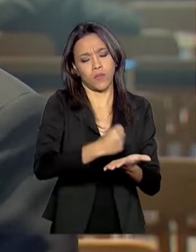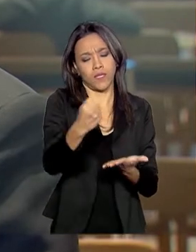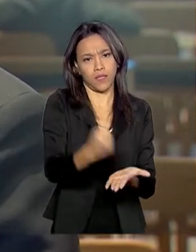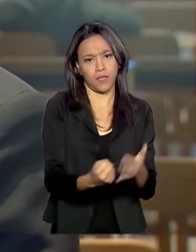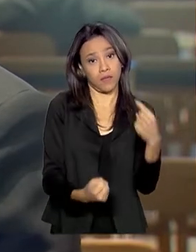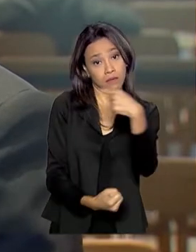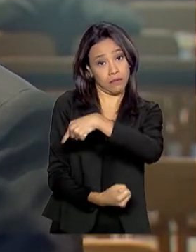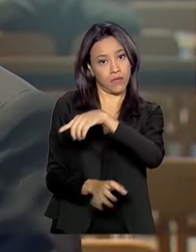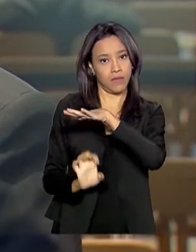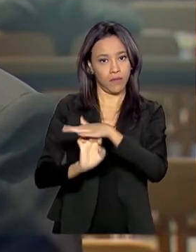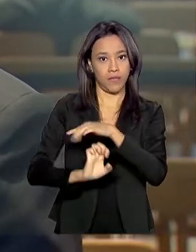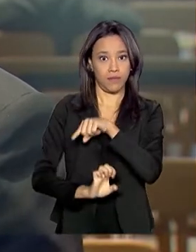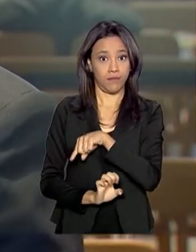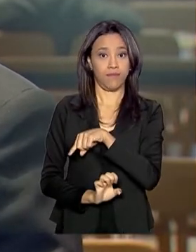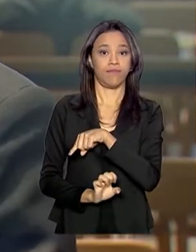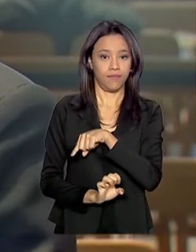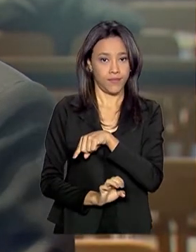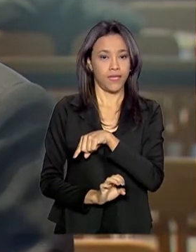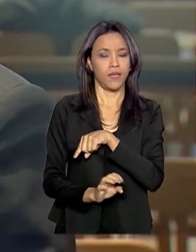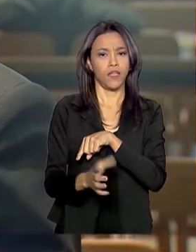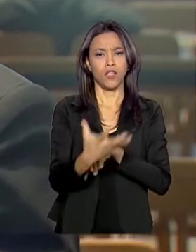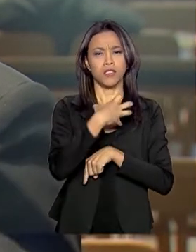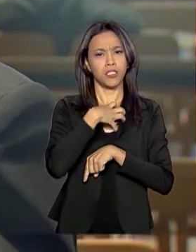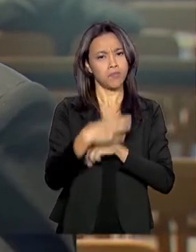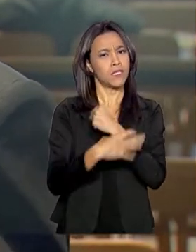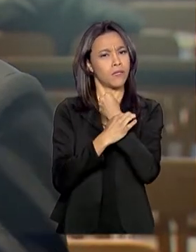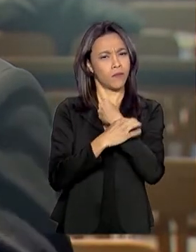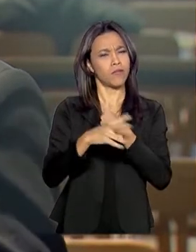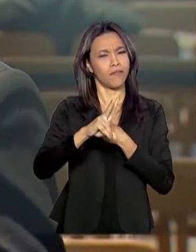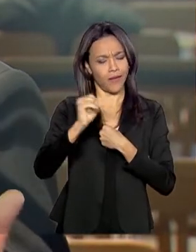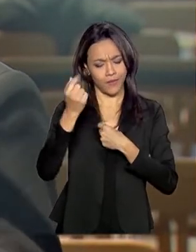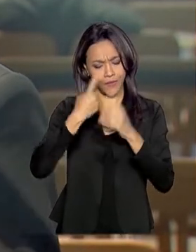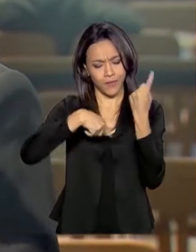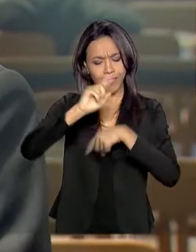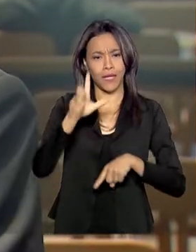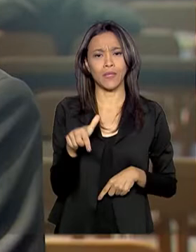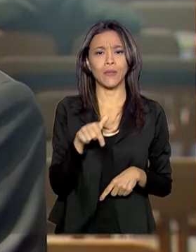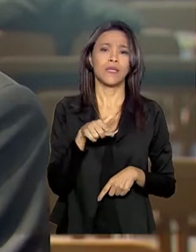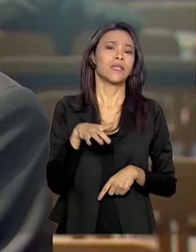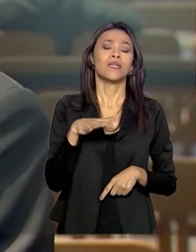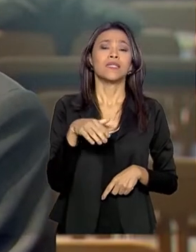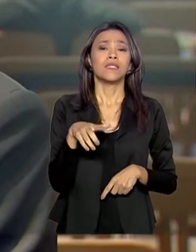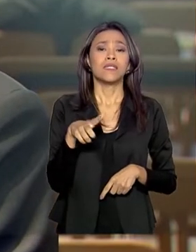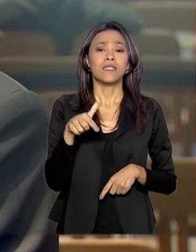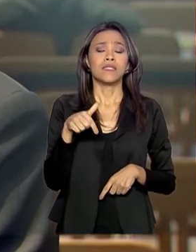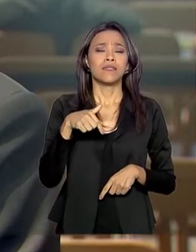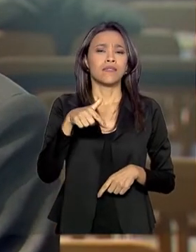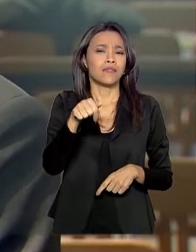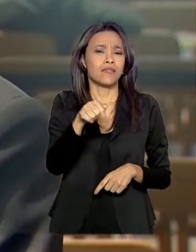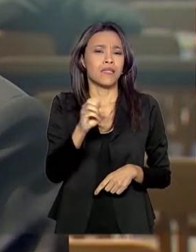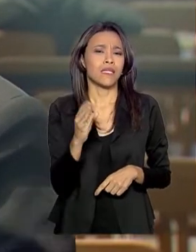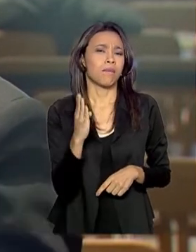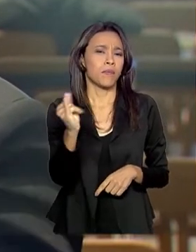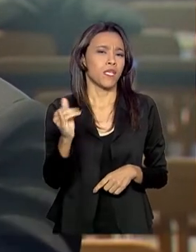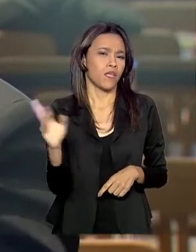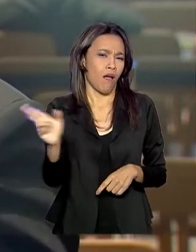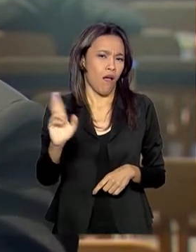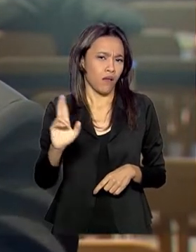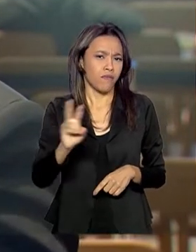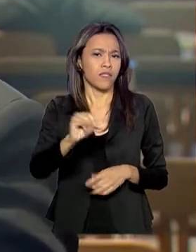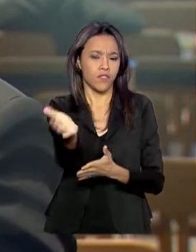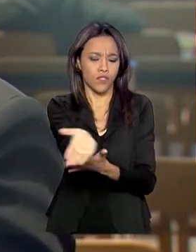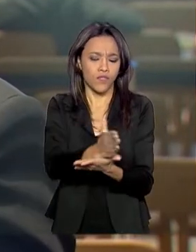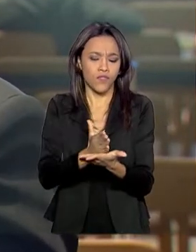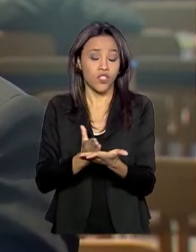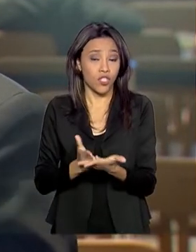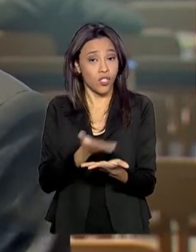e o que nos dá segurança de que vai ser um sucesso, 70%, cerca de 70 bilhões de reais em bônus de assinatura, que vão ser divididos